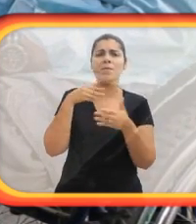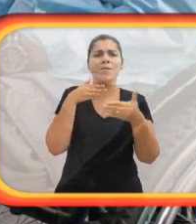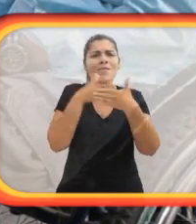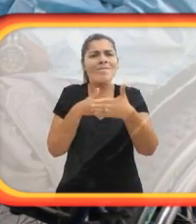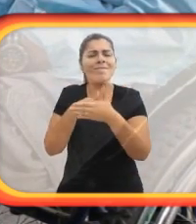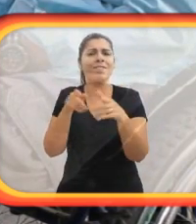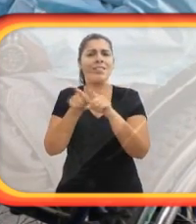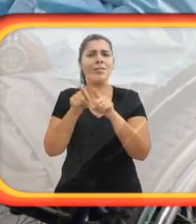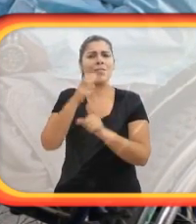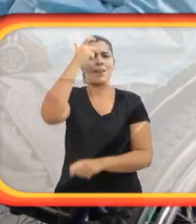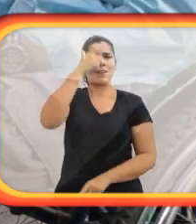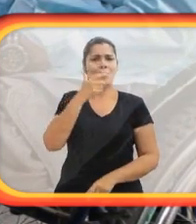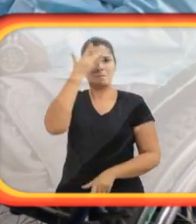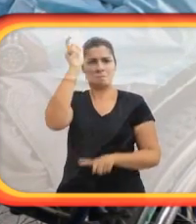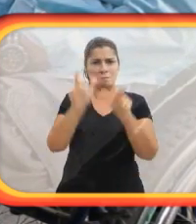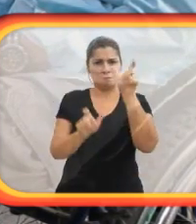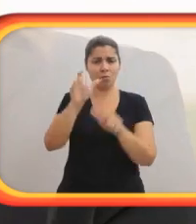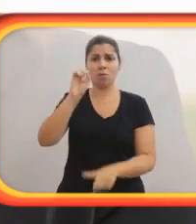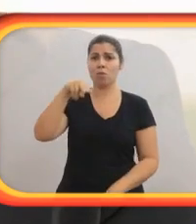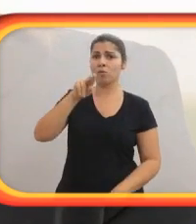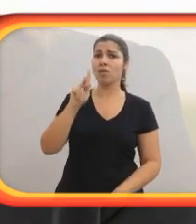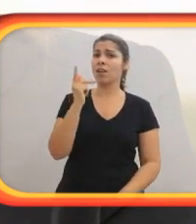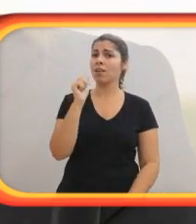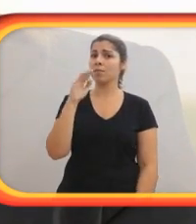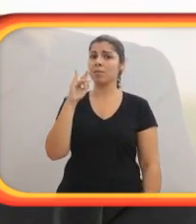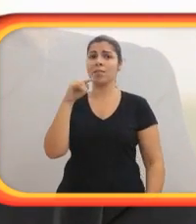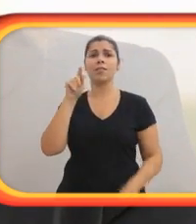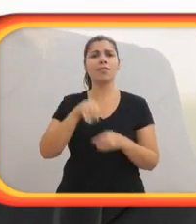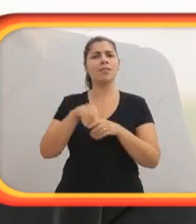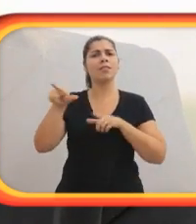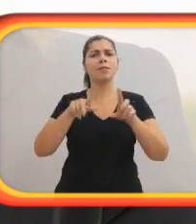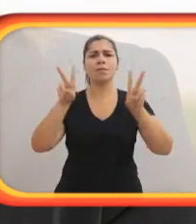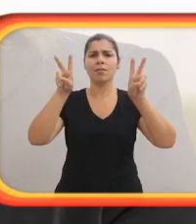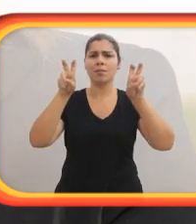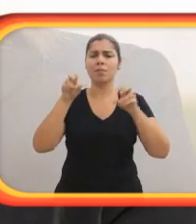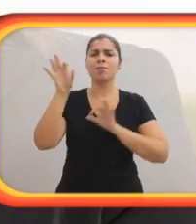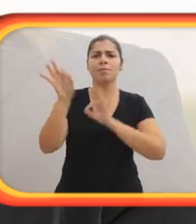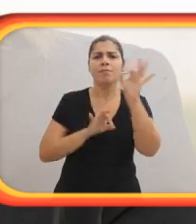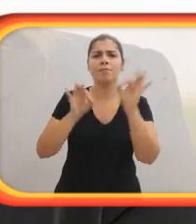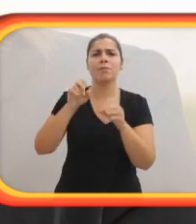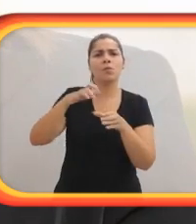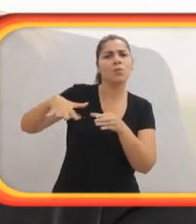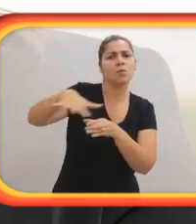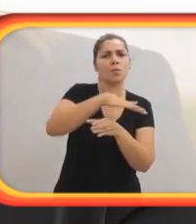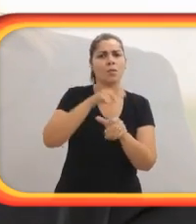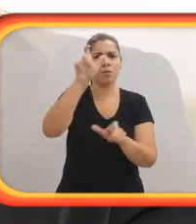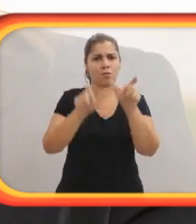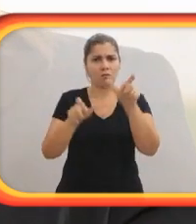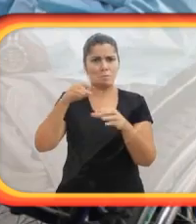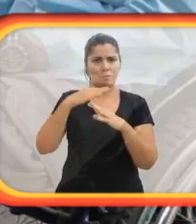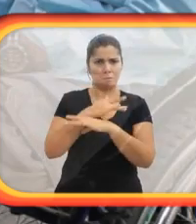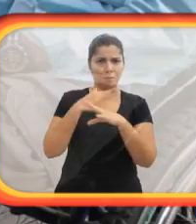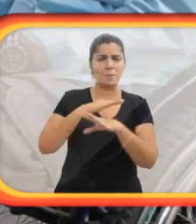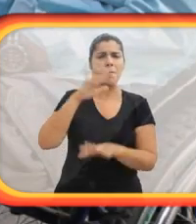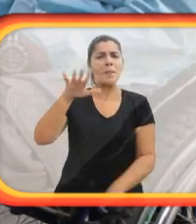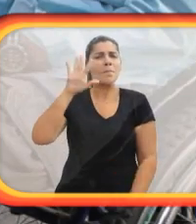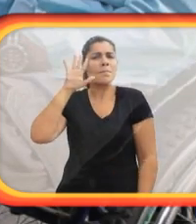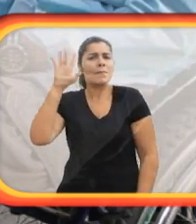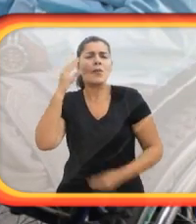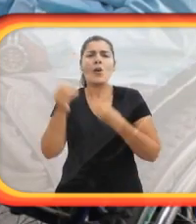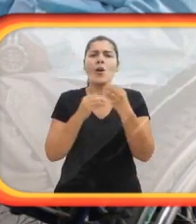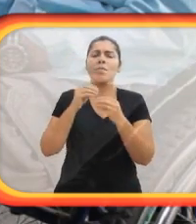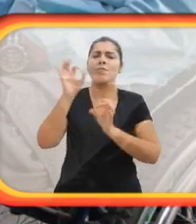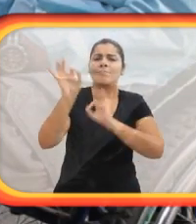das barreiras de atitude também das pessoas. E o ONU Habitat, ele trabalha com o tema do planejamento urbano, como